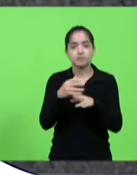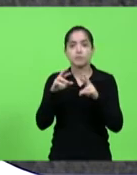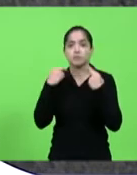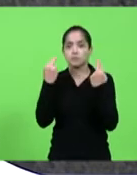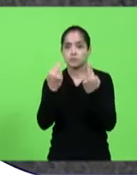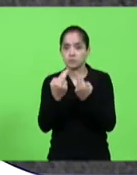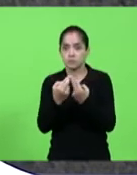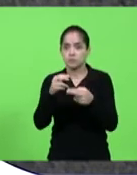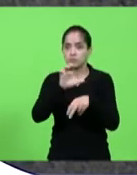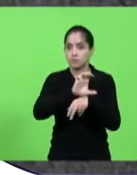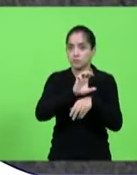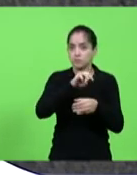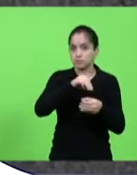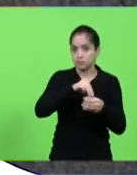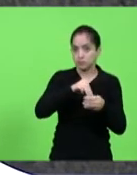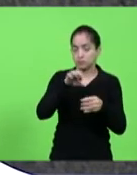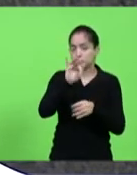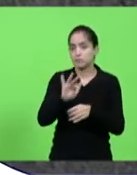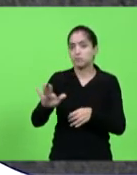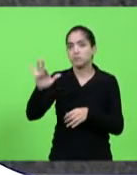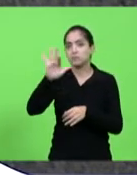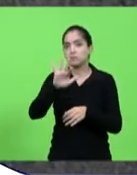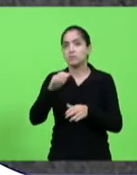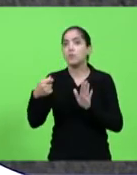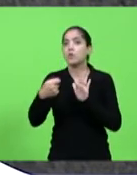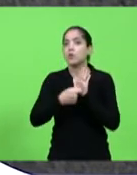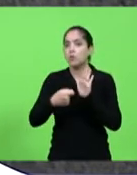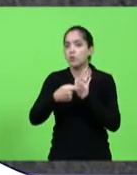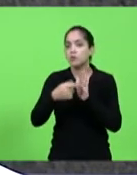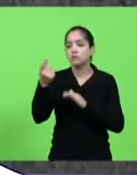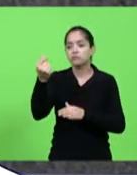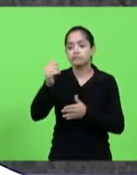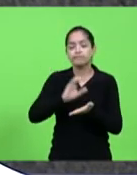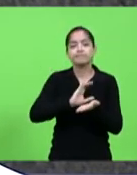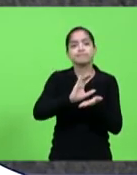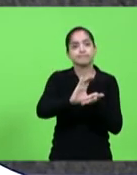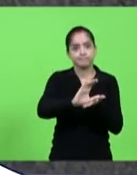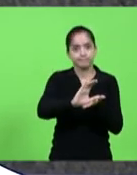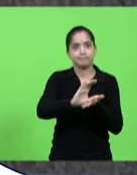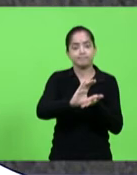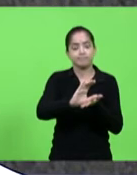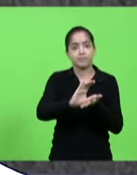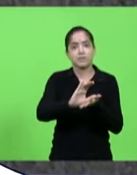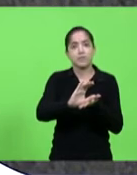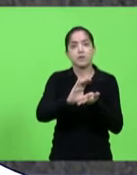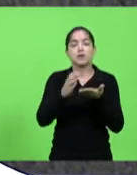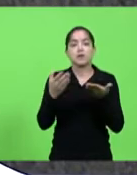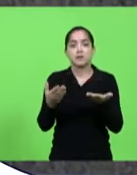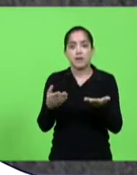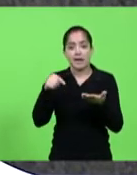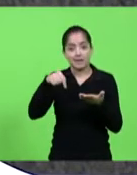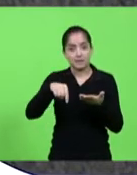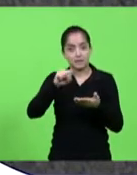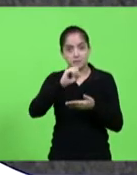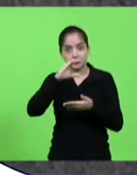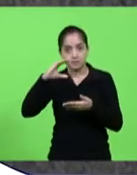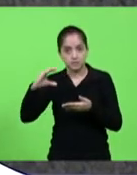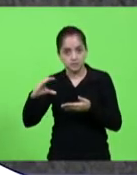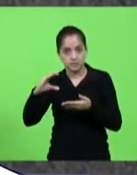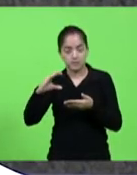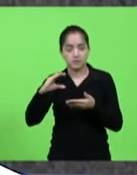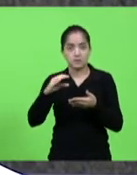estadual e federal. Lutar por recursos extraordinários para os SUAS em Santa Catarina no